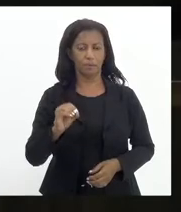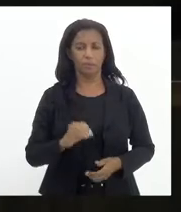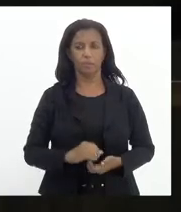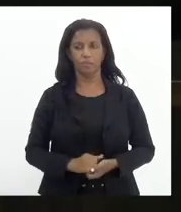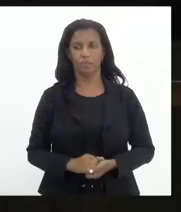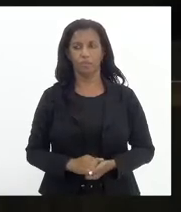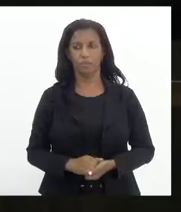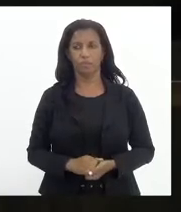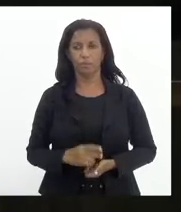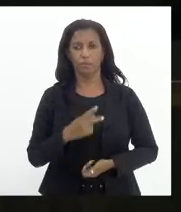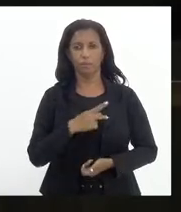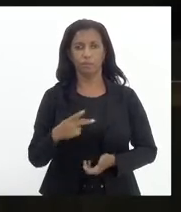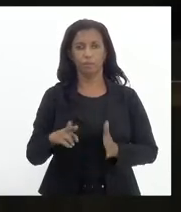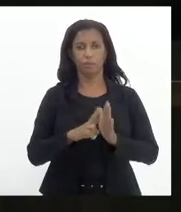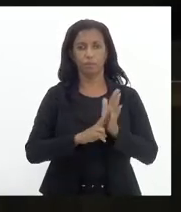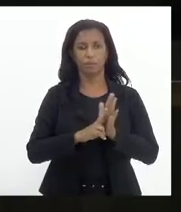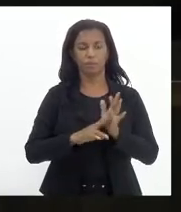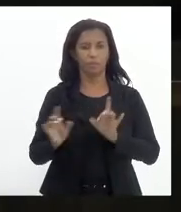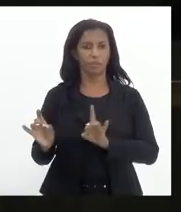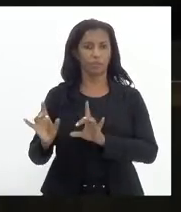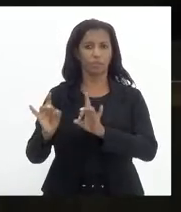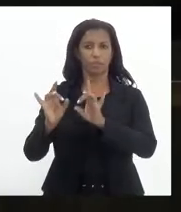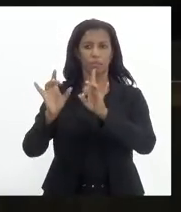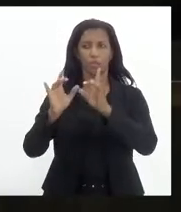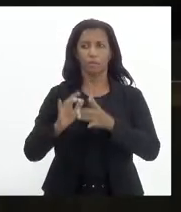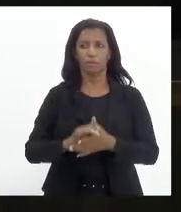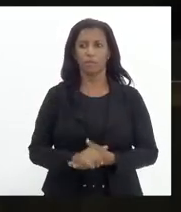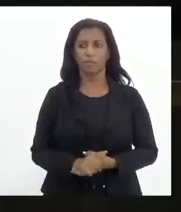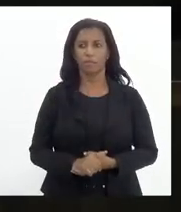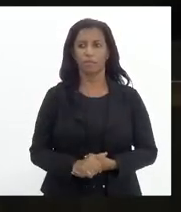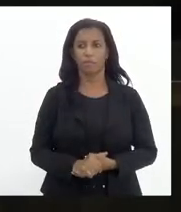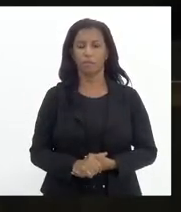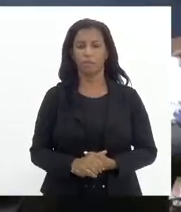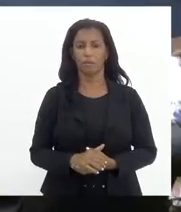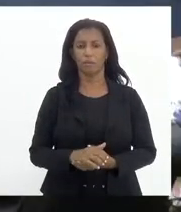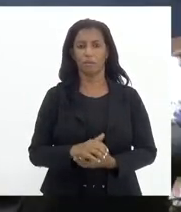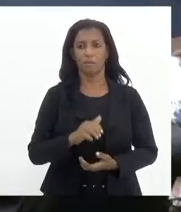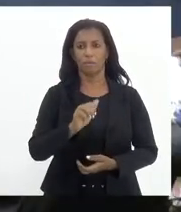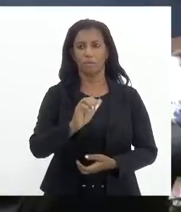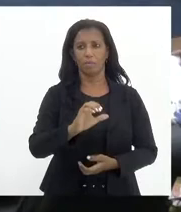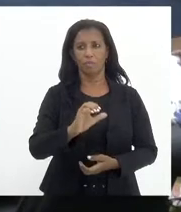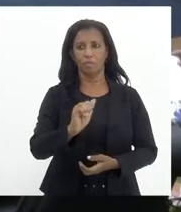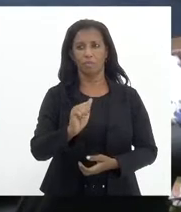Presidente, designa relator especial ao deputado Carlos Augusto.